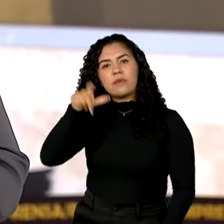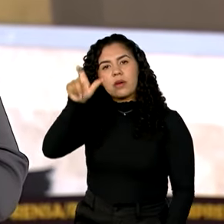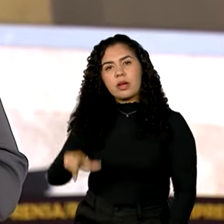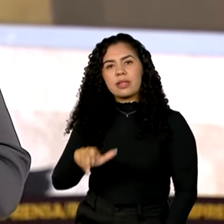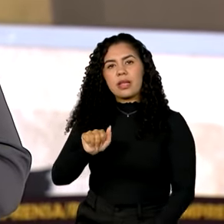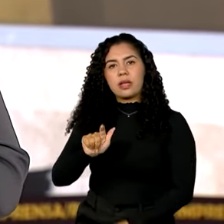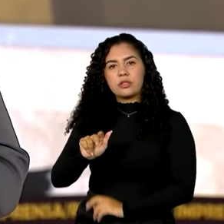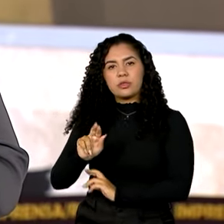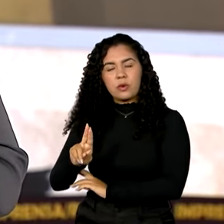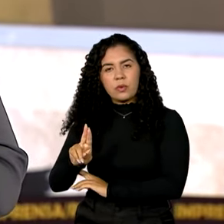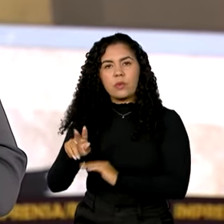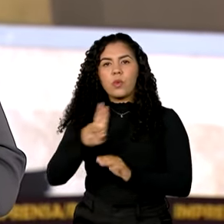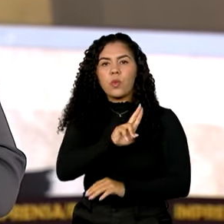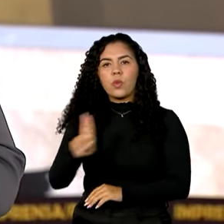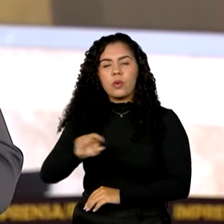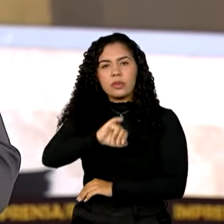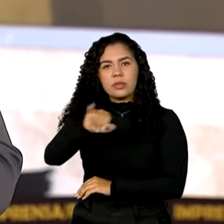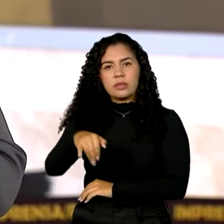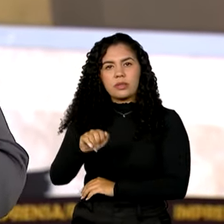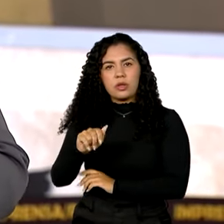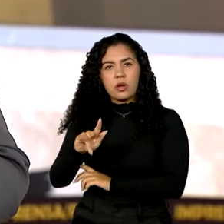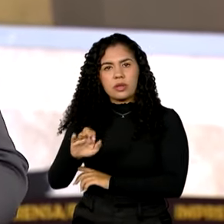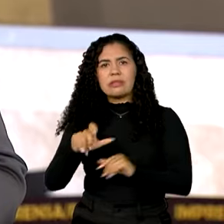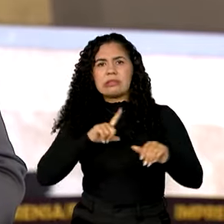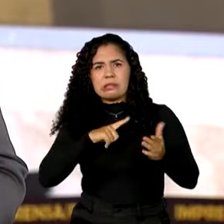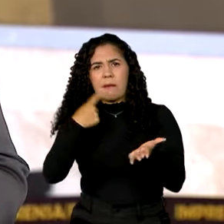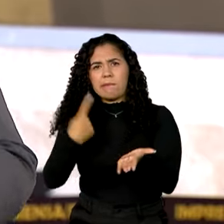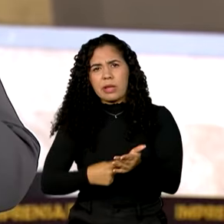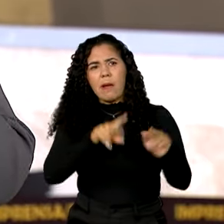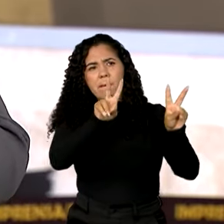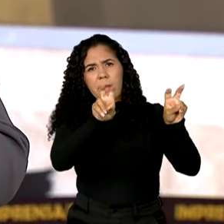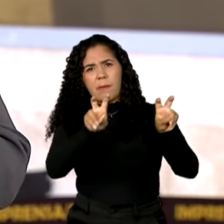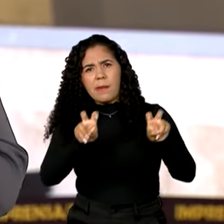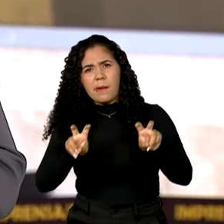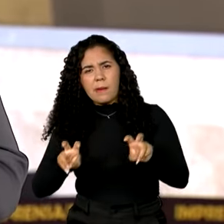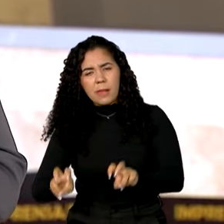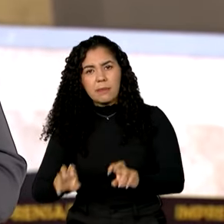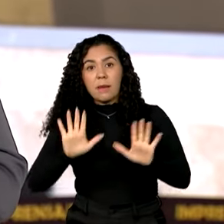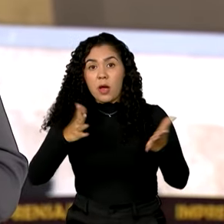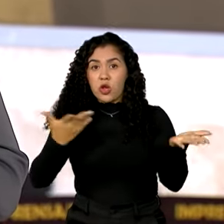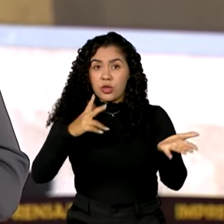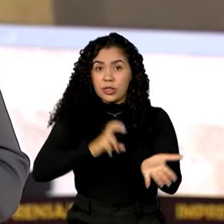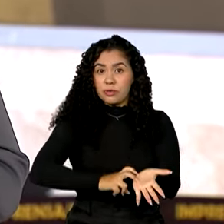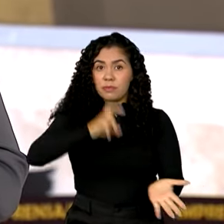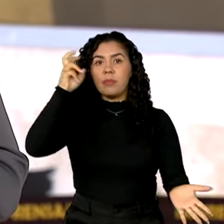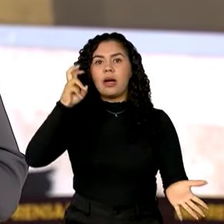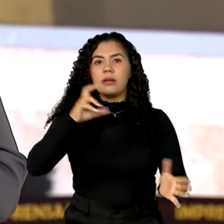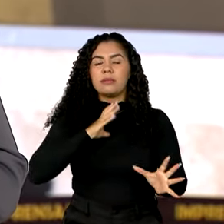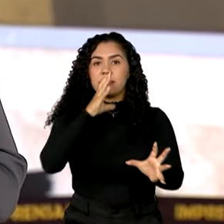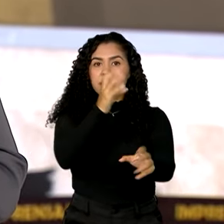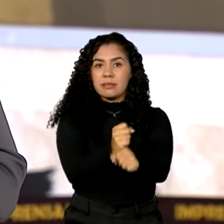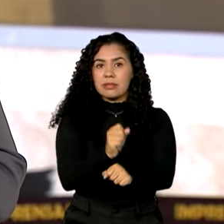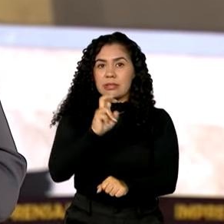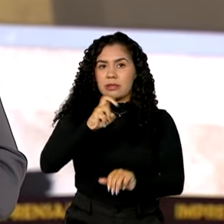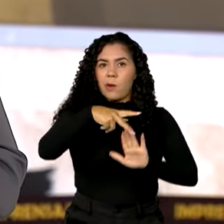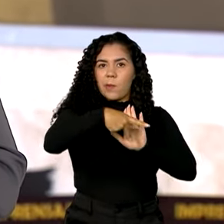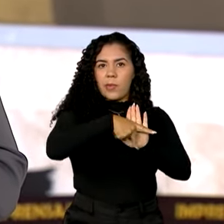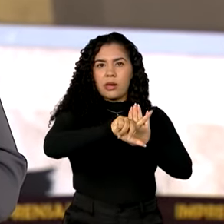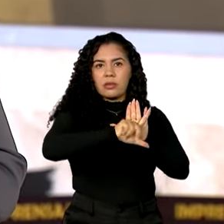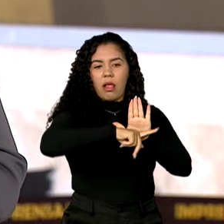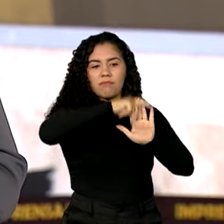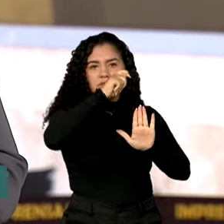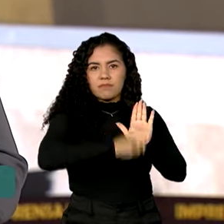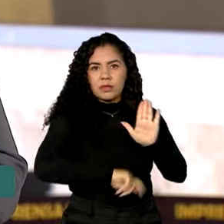Jorge Messias. Então, uma terça-feira com uma agenda bem ampla aqui no Palácio Planalto, mas que nesta manhã vai ser marcada pela sanção desses vários projetos